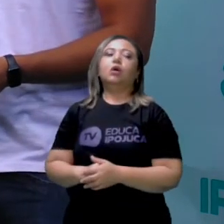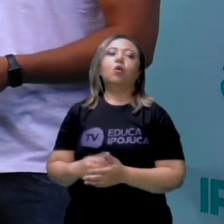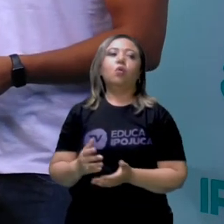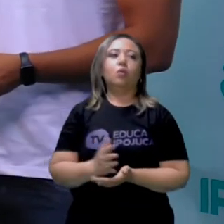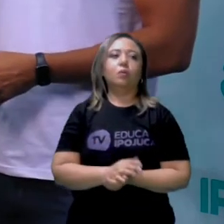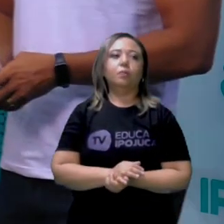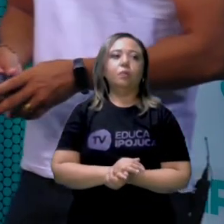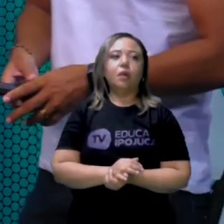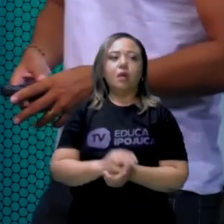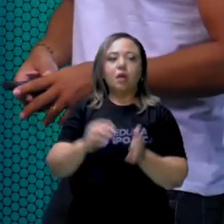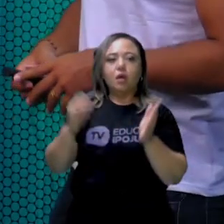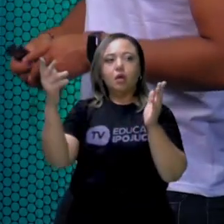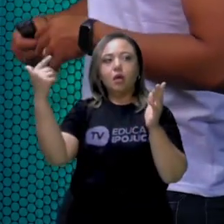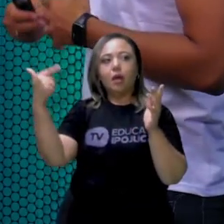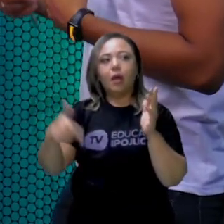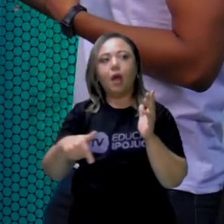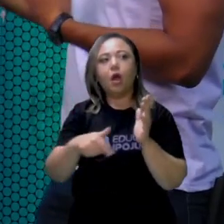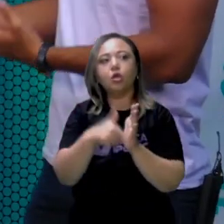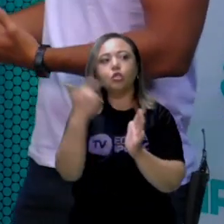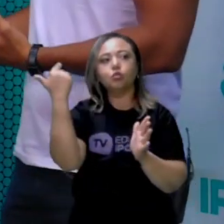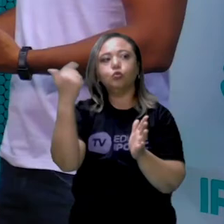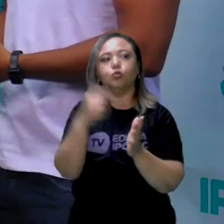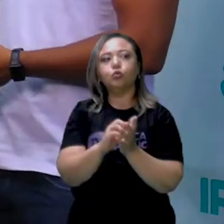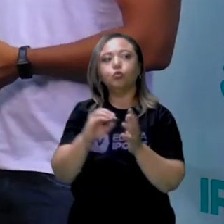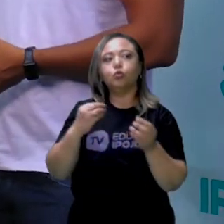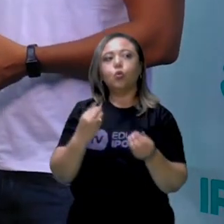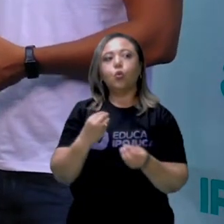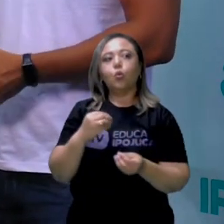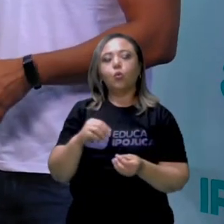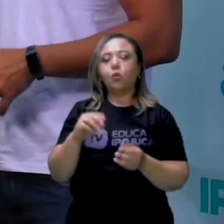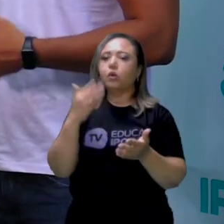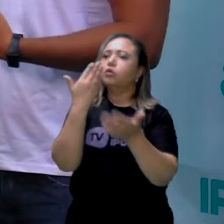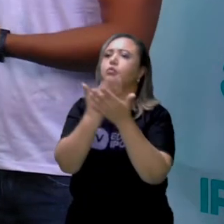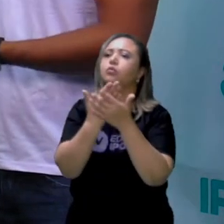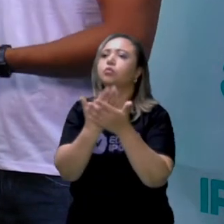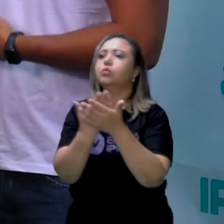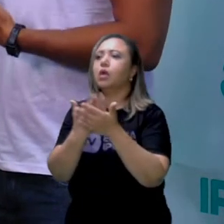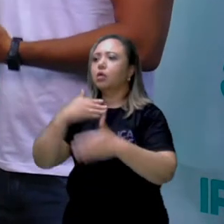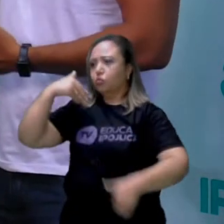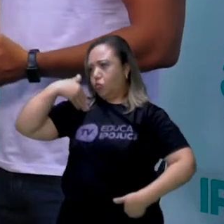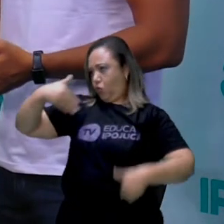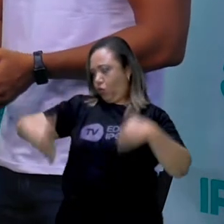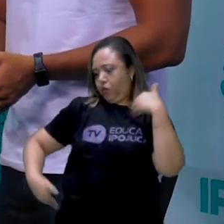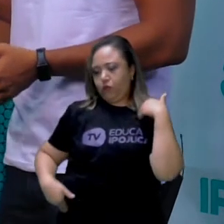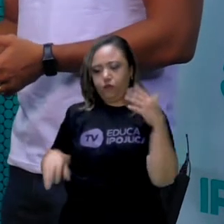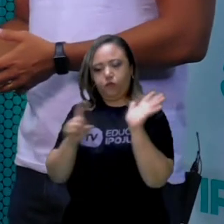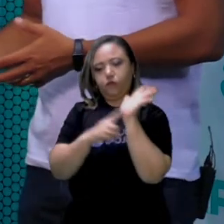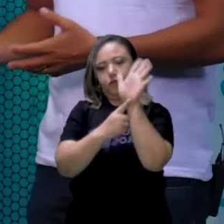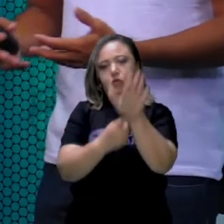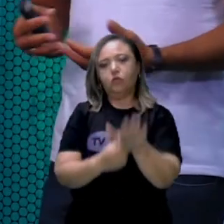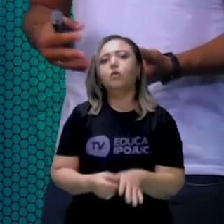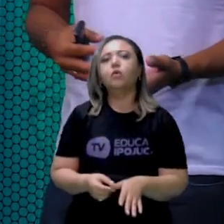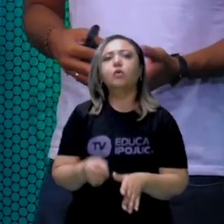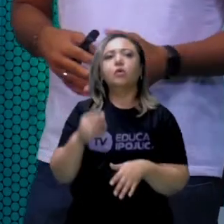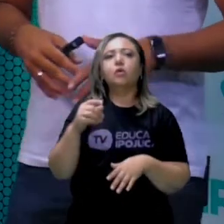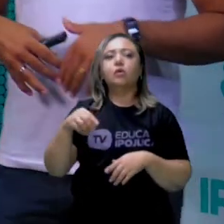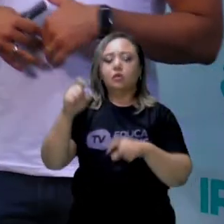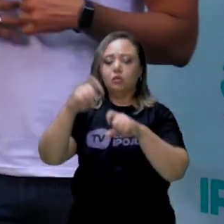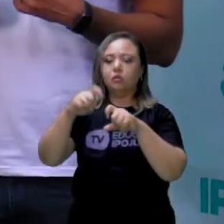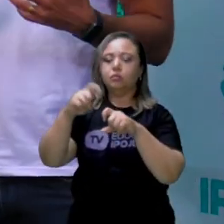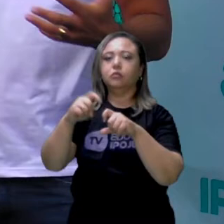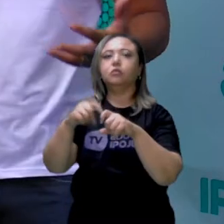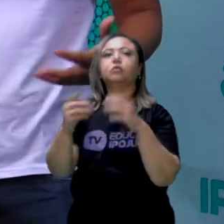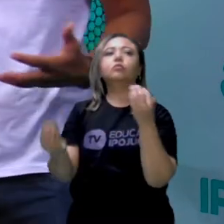Bem, como era vista e estudada o corpo frente à perspectiva médico